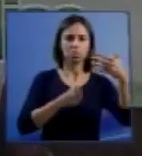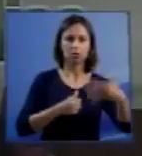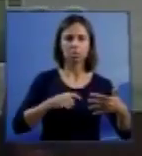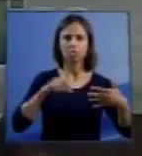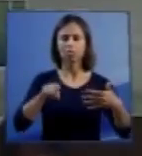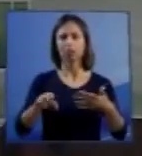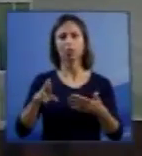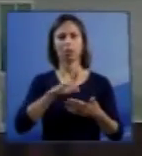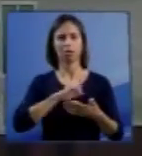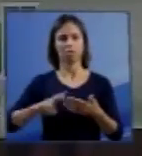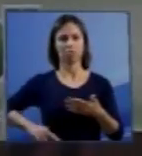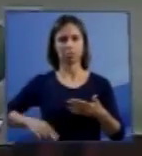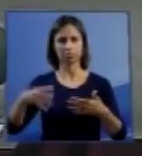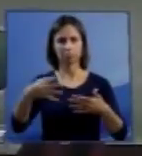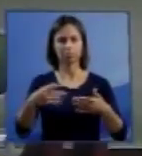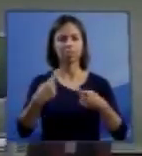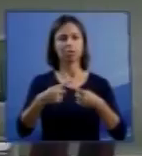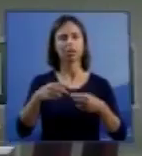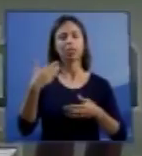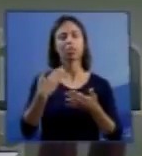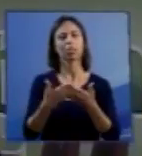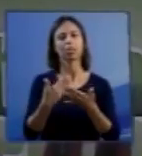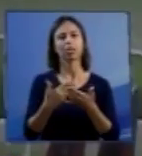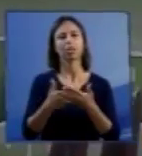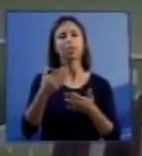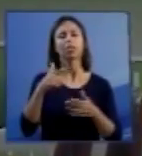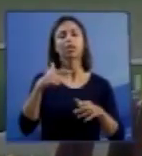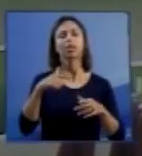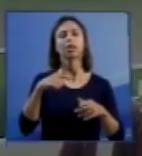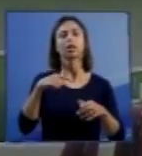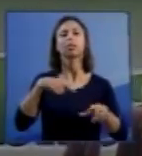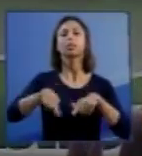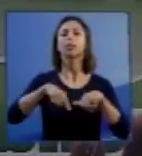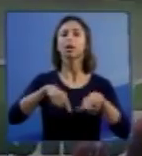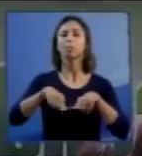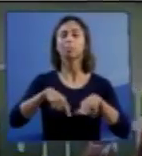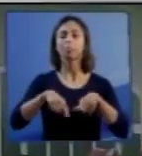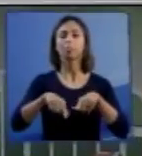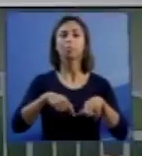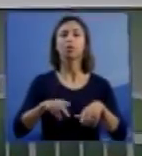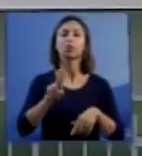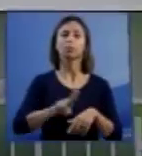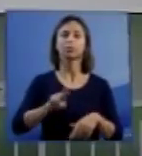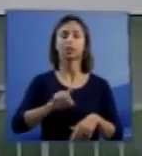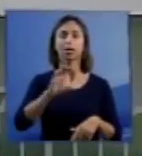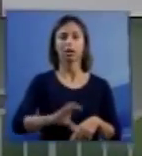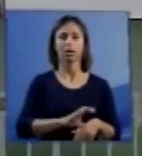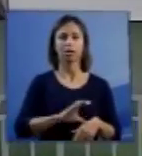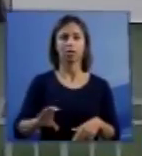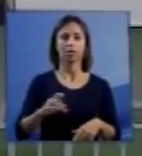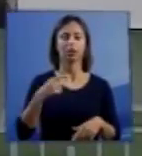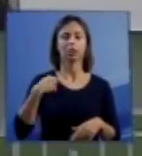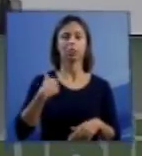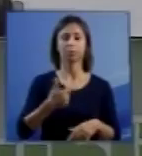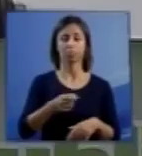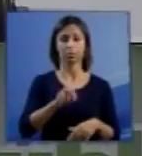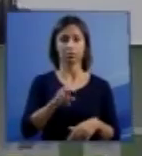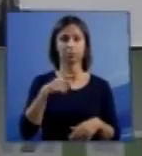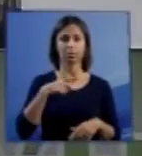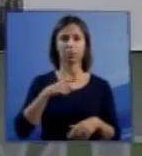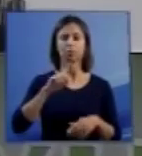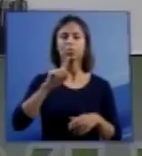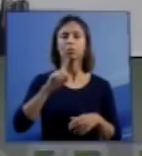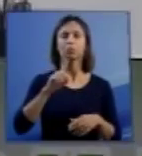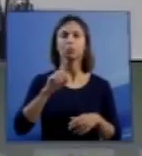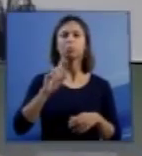Católicas pelo Direito de Decidir. Em 2005, foi indicado pela Associação Mil Mulheres pela Paz, justamente